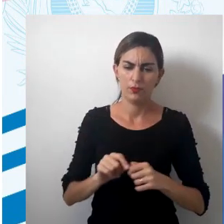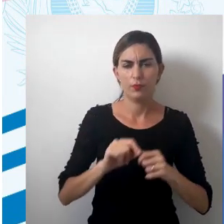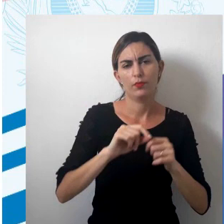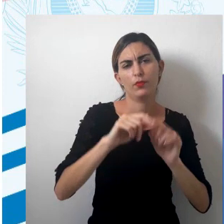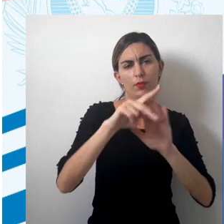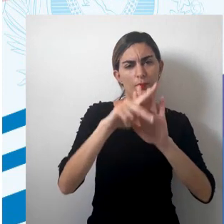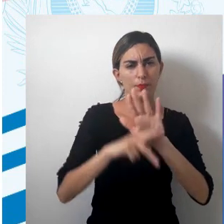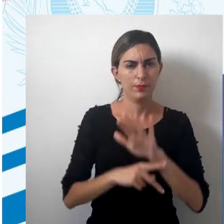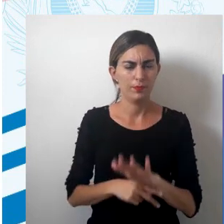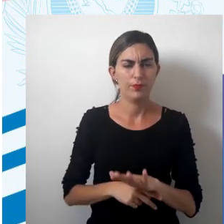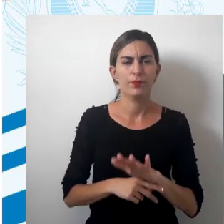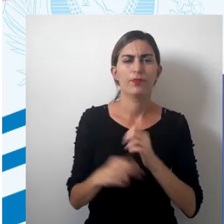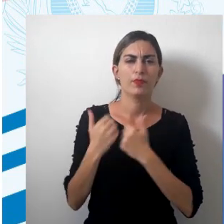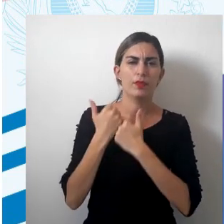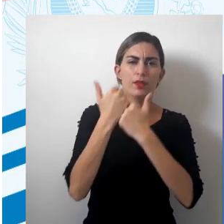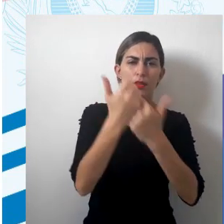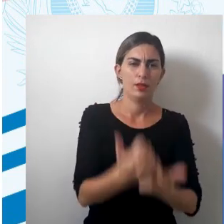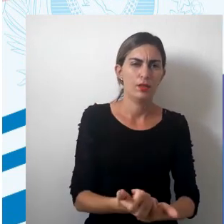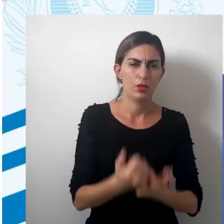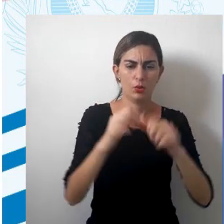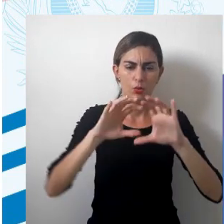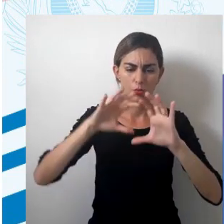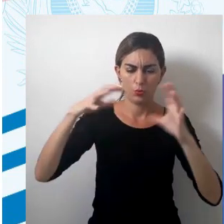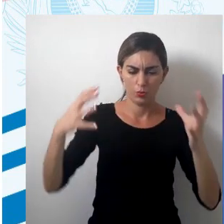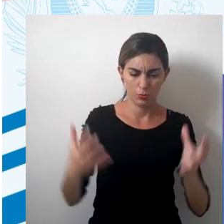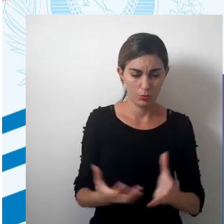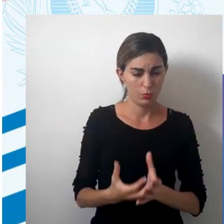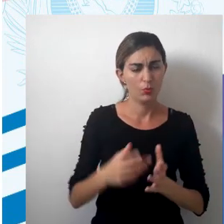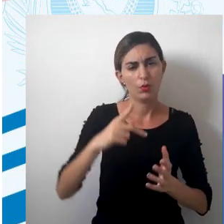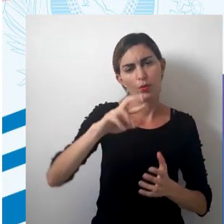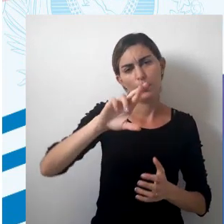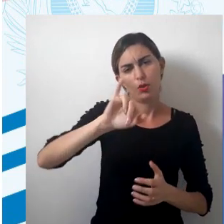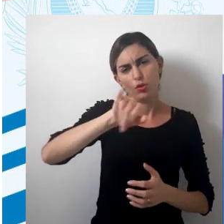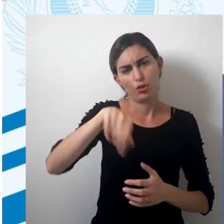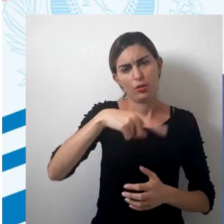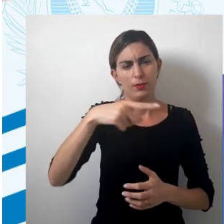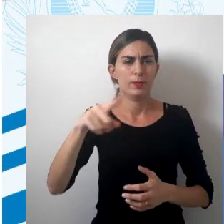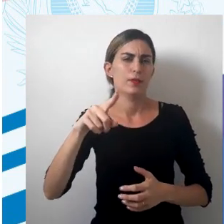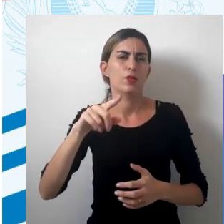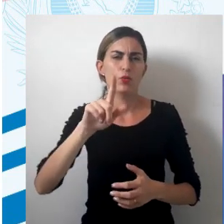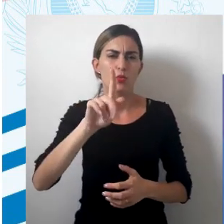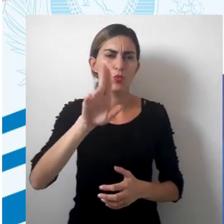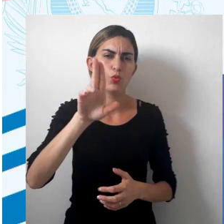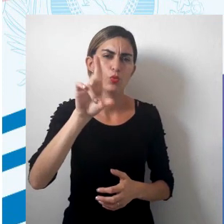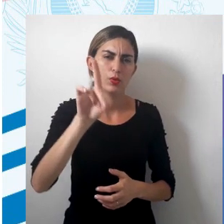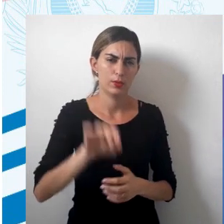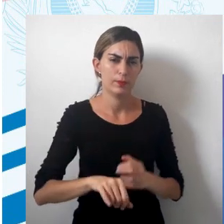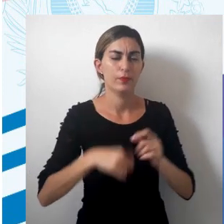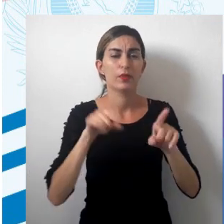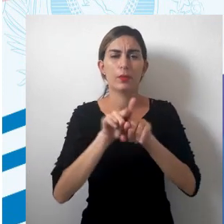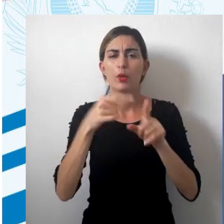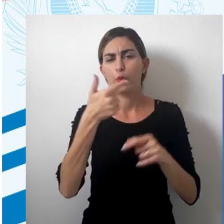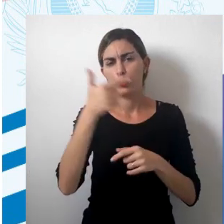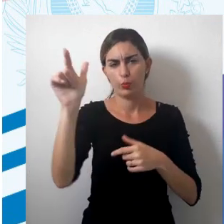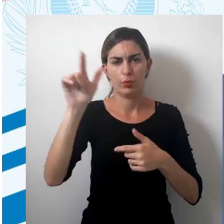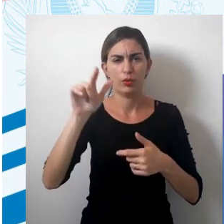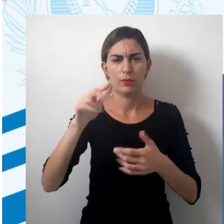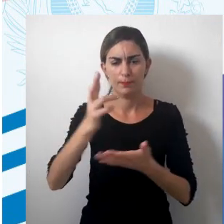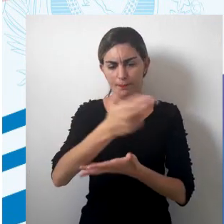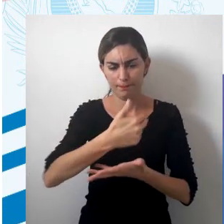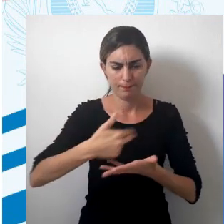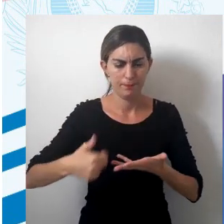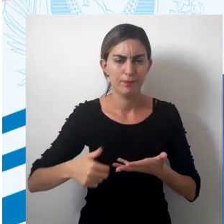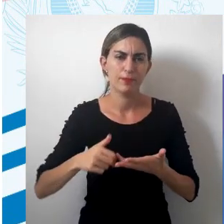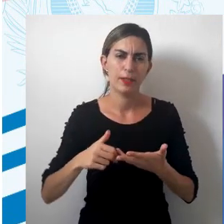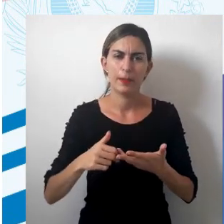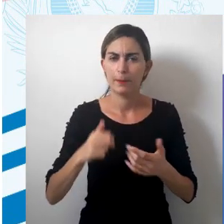planisférios, representando a superfície do globo. A projeção de Goody também é uma outra projeção, ela é